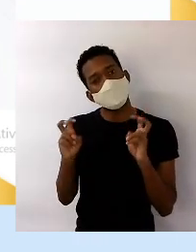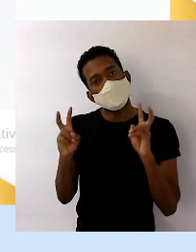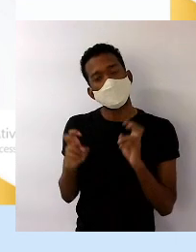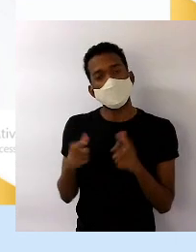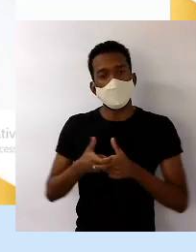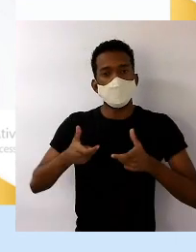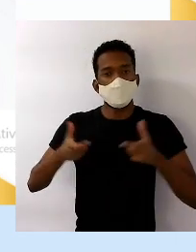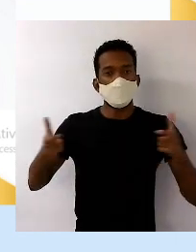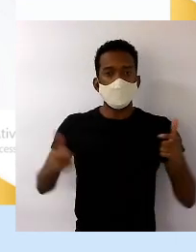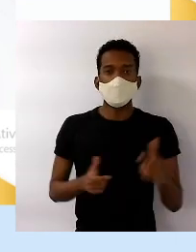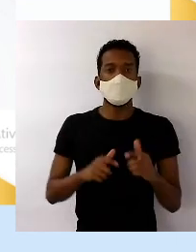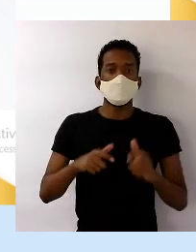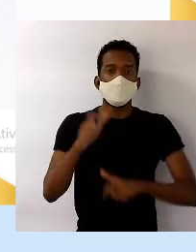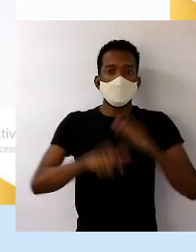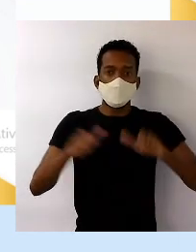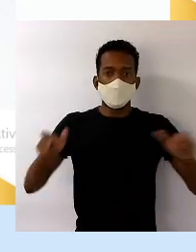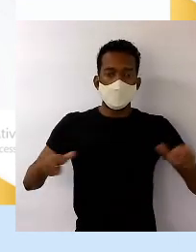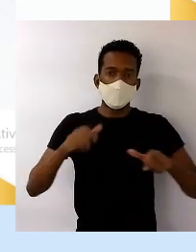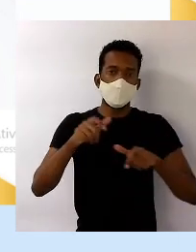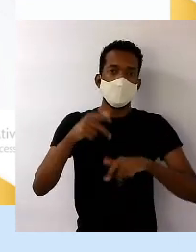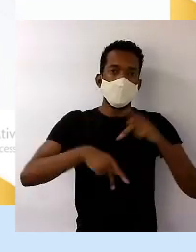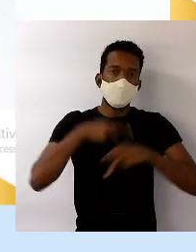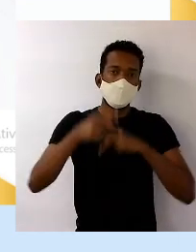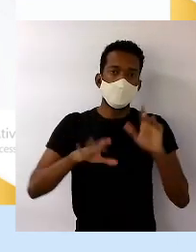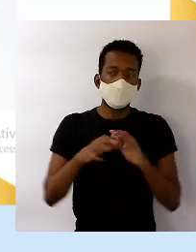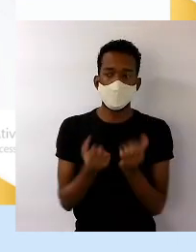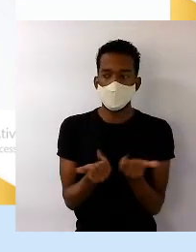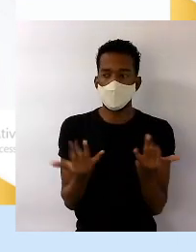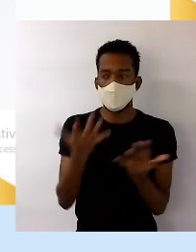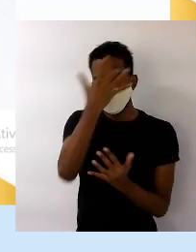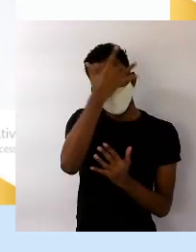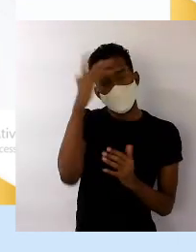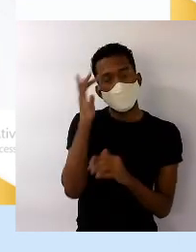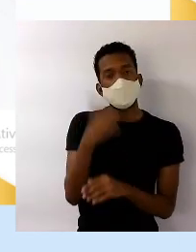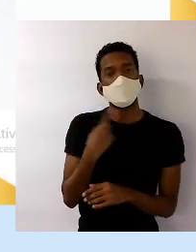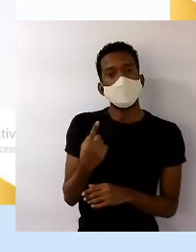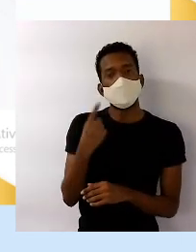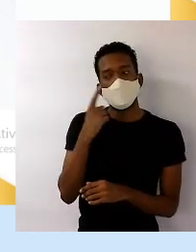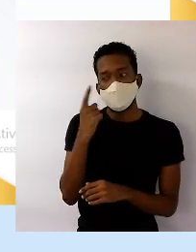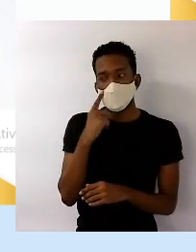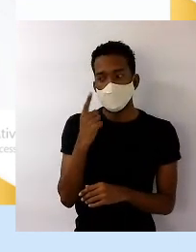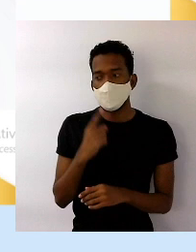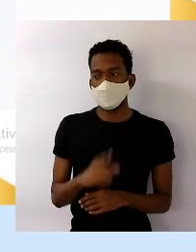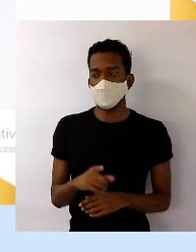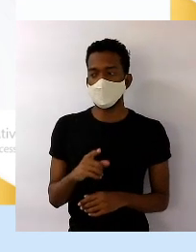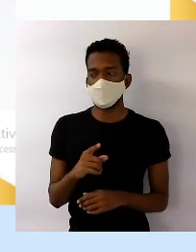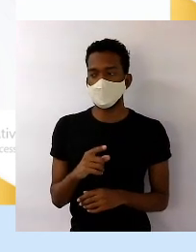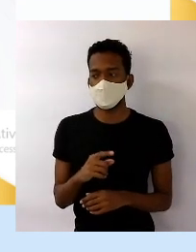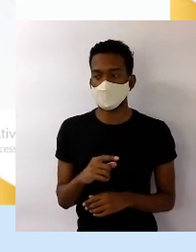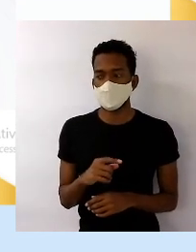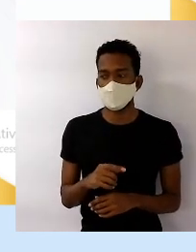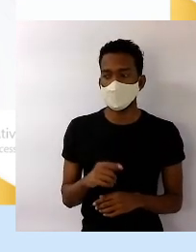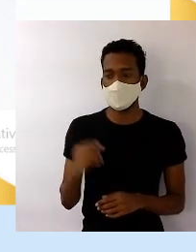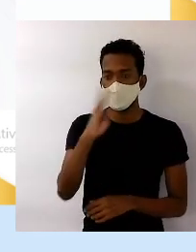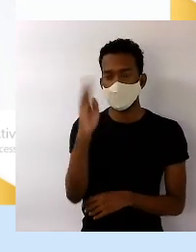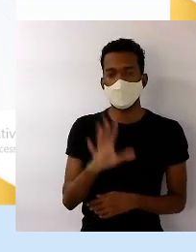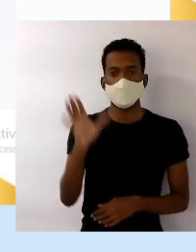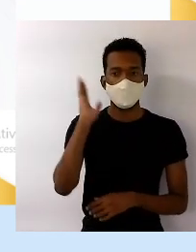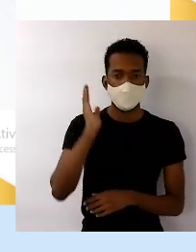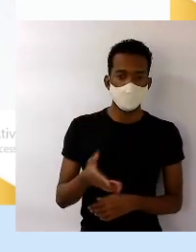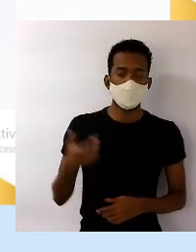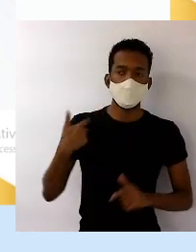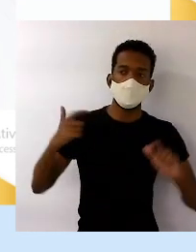crescimento demográfico, do quantitativo da população, a gente vê que o Brasil começou a desacelerar. O seu processo de